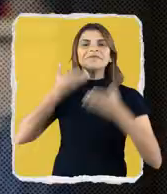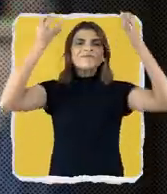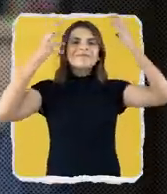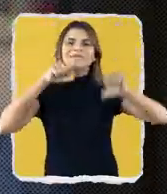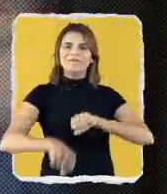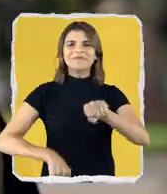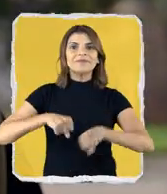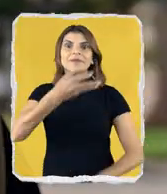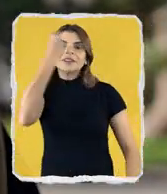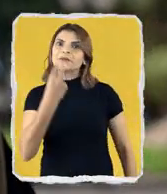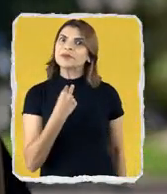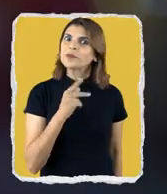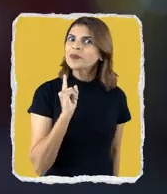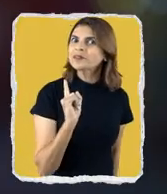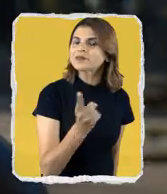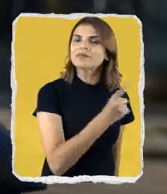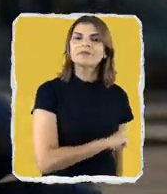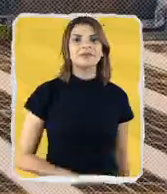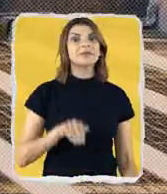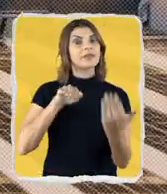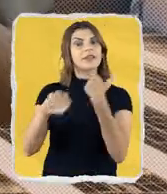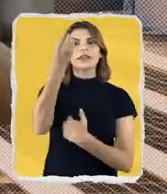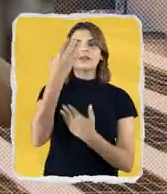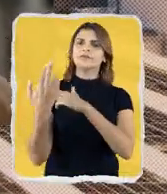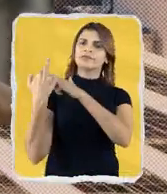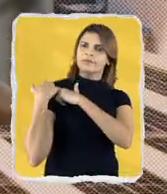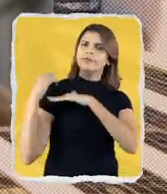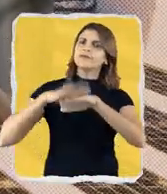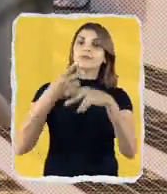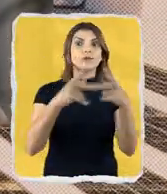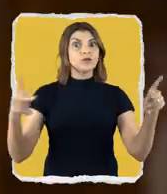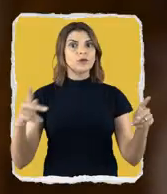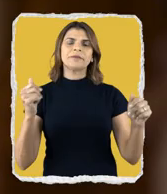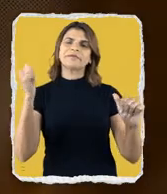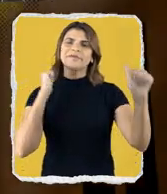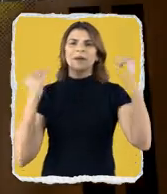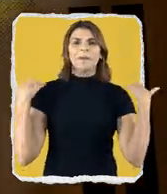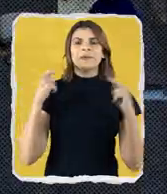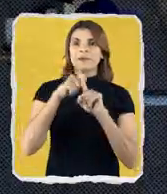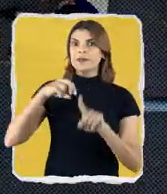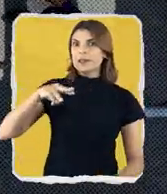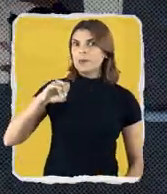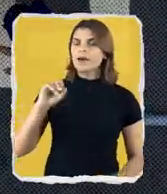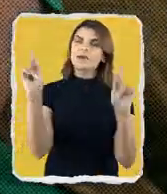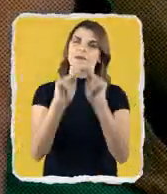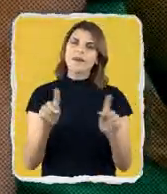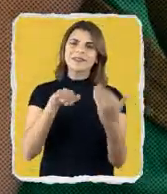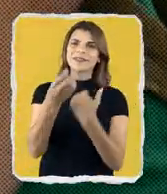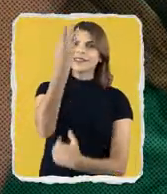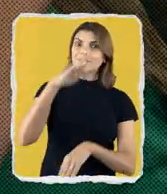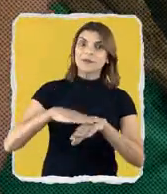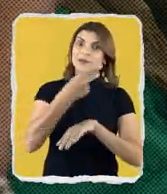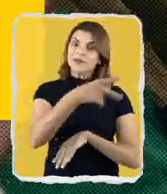capacete no pedal, jamais esquecer No trânsito, cada um faz a sua parte Esse é o rolê Maior Amarelo, paz no